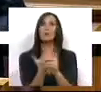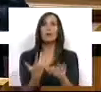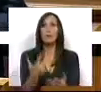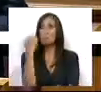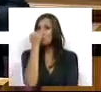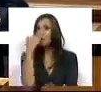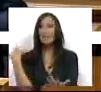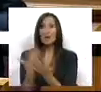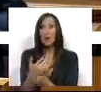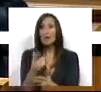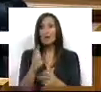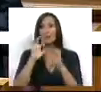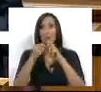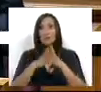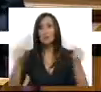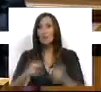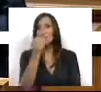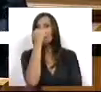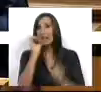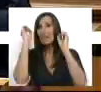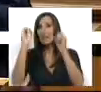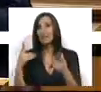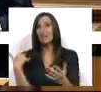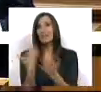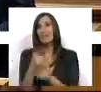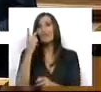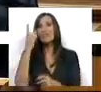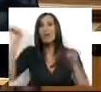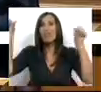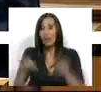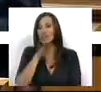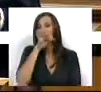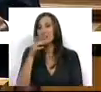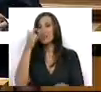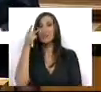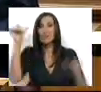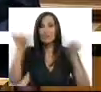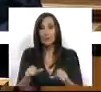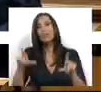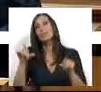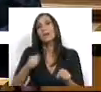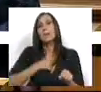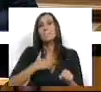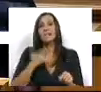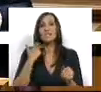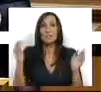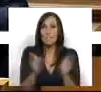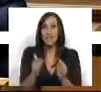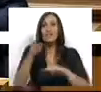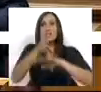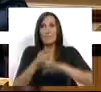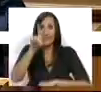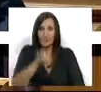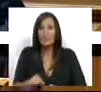resolver nenhum dos problemas e só veio agravar a vida das pessoas, das famílias e das pequenas e médias empresas. A lei que o